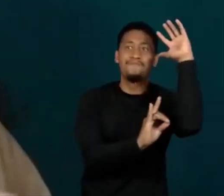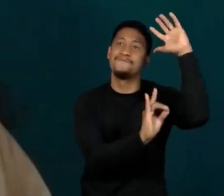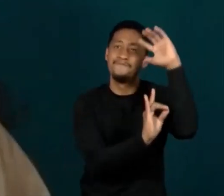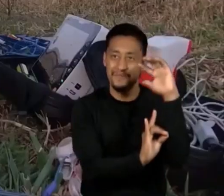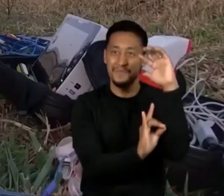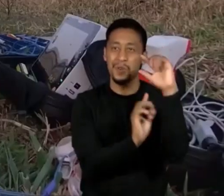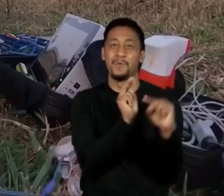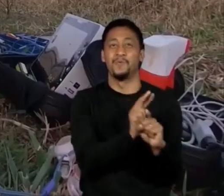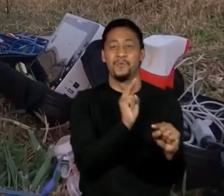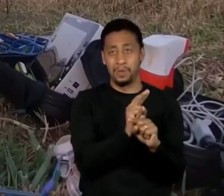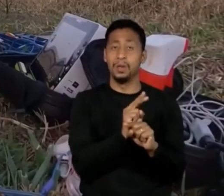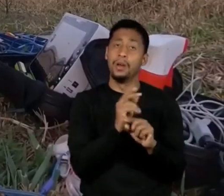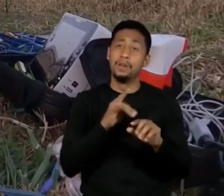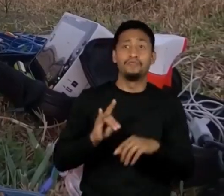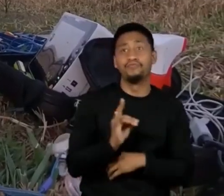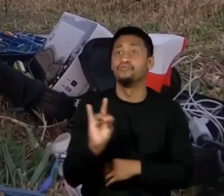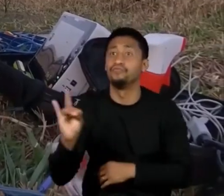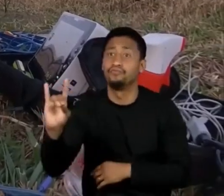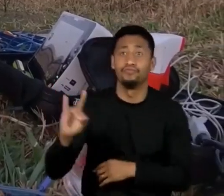temperatura do corpo.